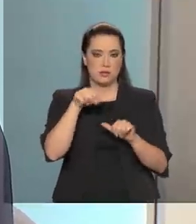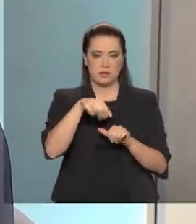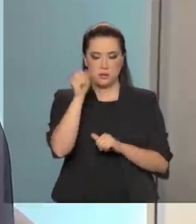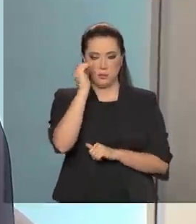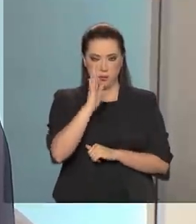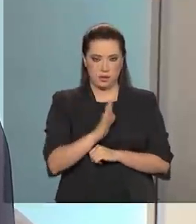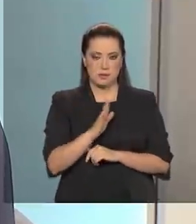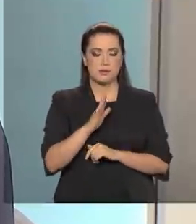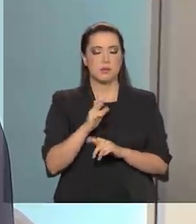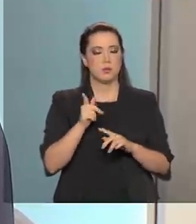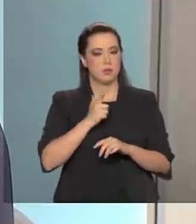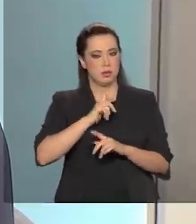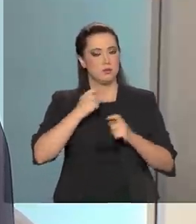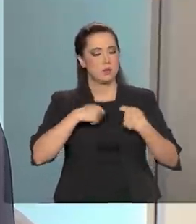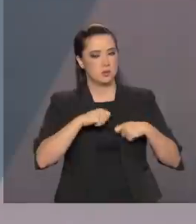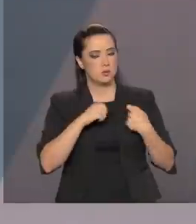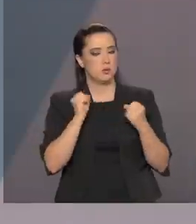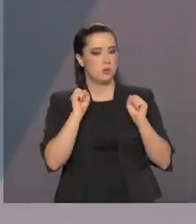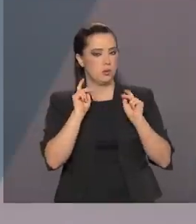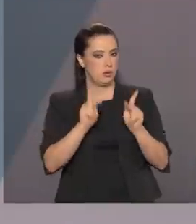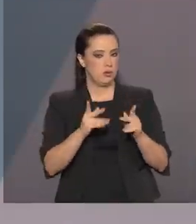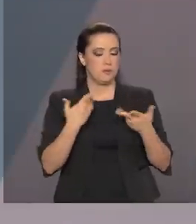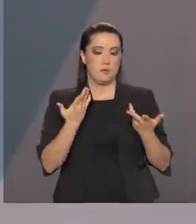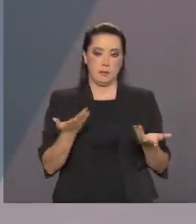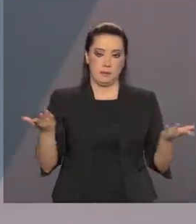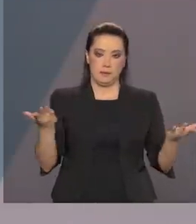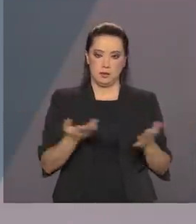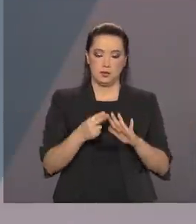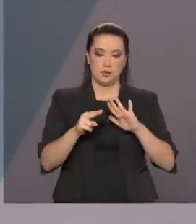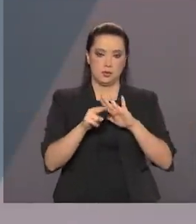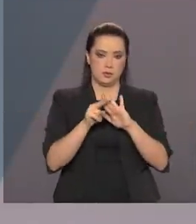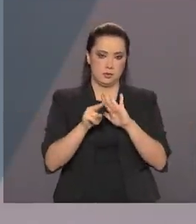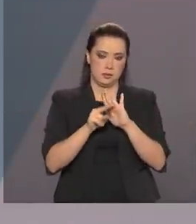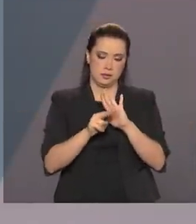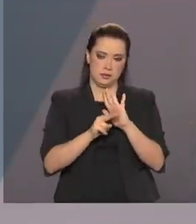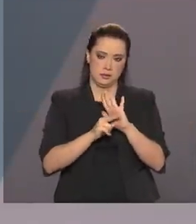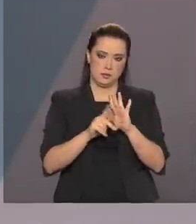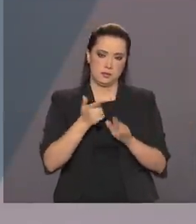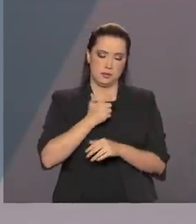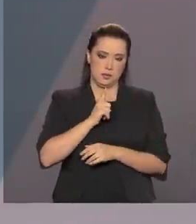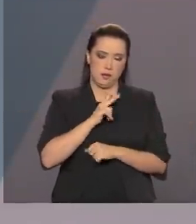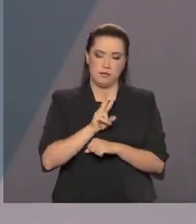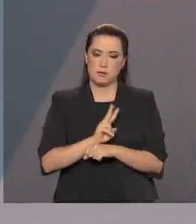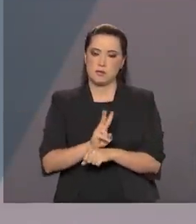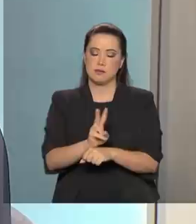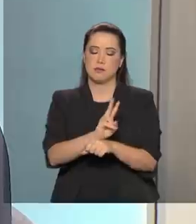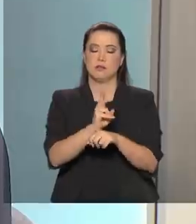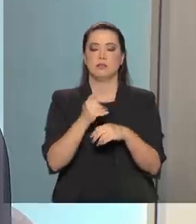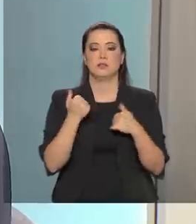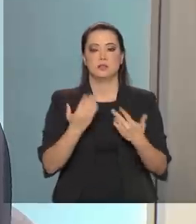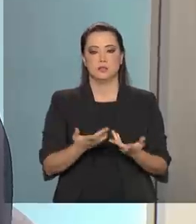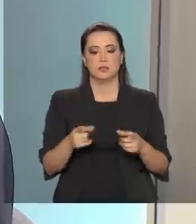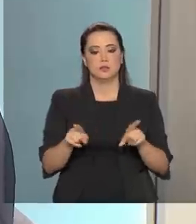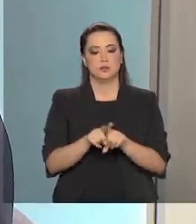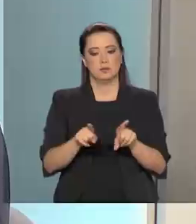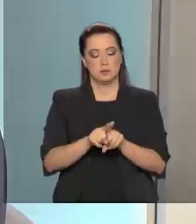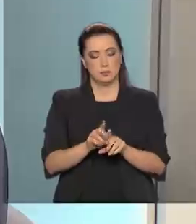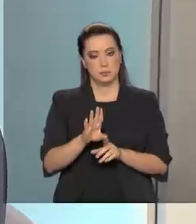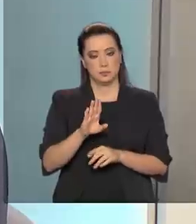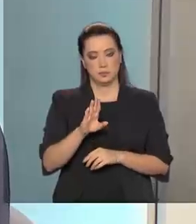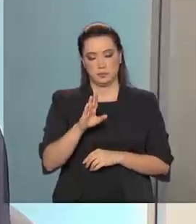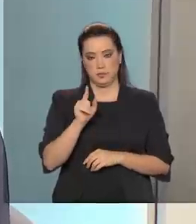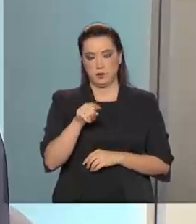trazido. E a autoridade, ela vem para regulamentar, ela vem para fiscalizar e ela vem como